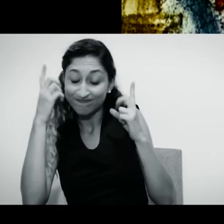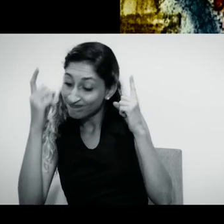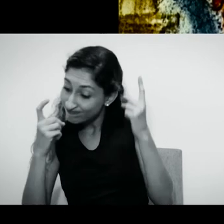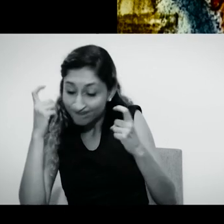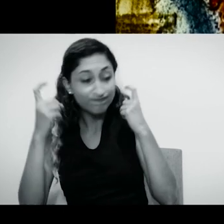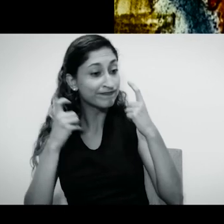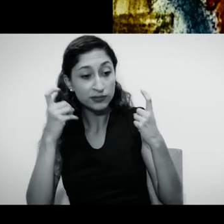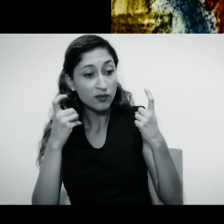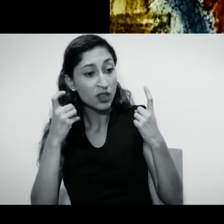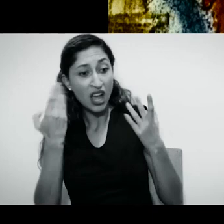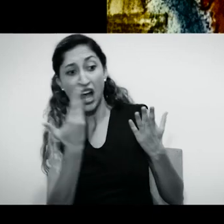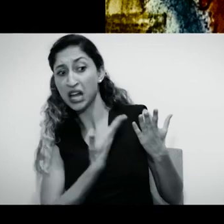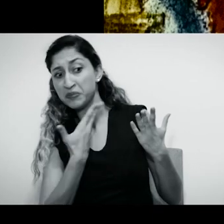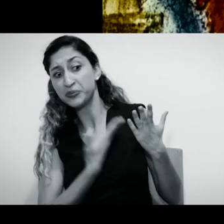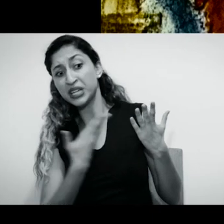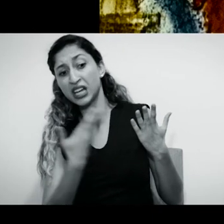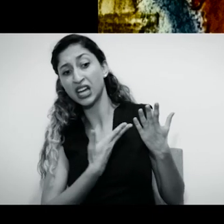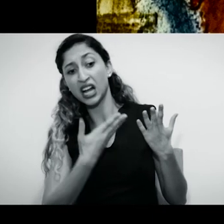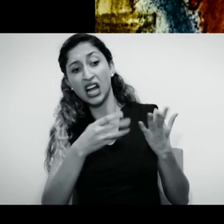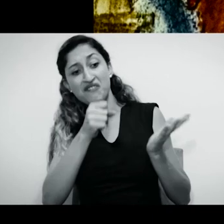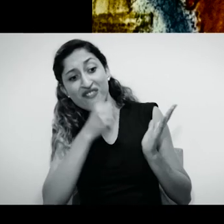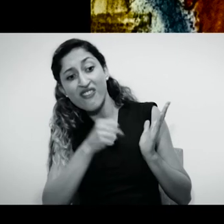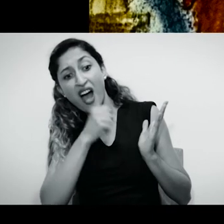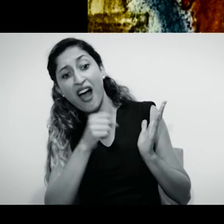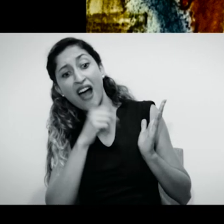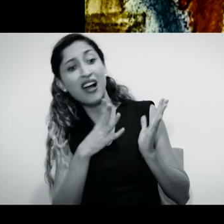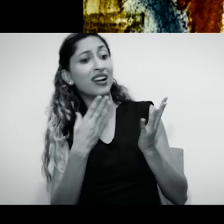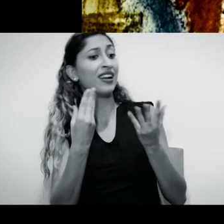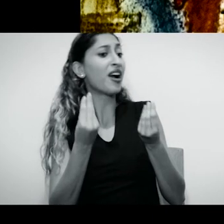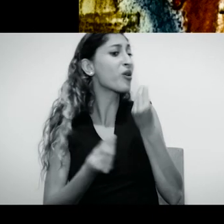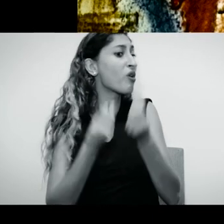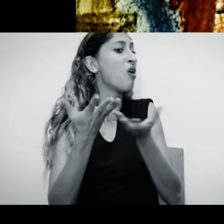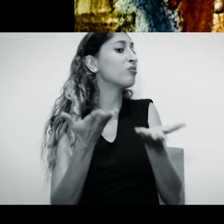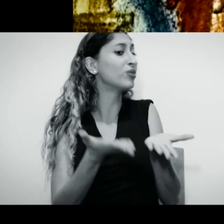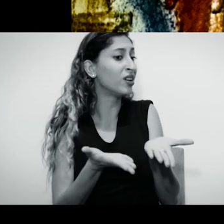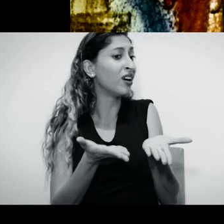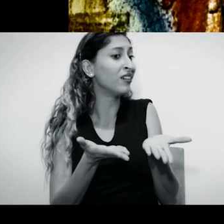preocupado com a amiga cambalhota e sua reputação.